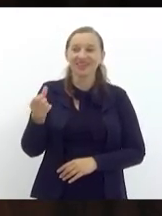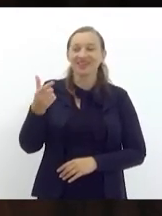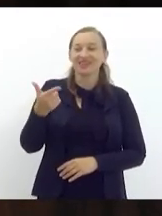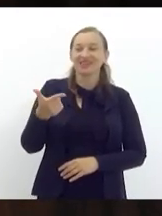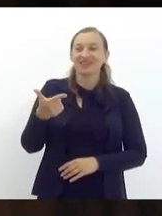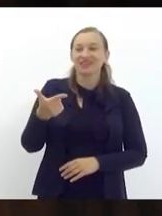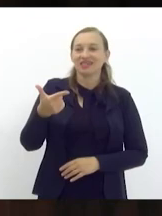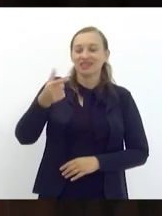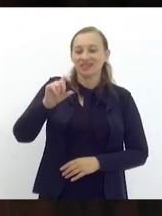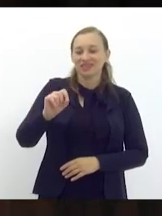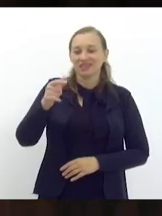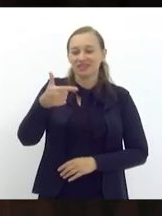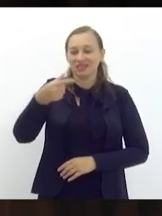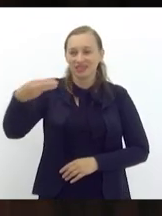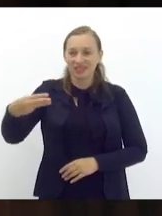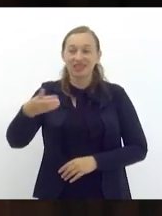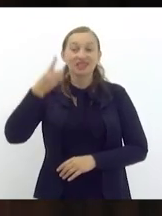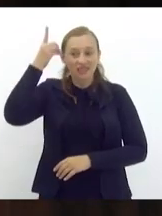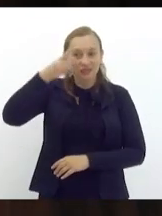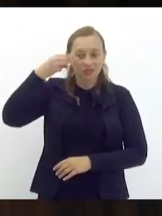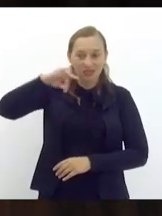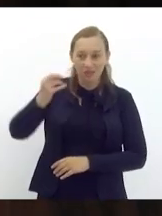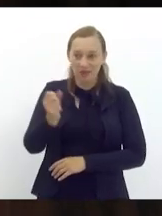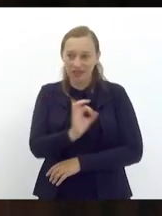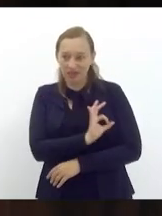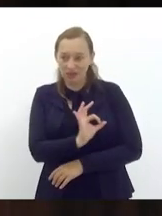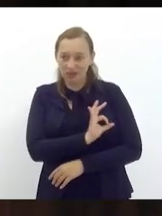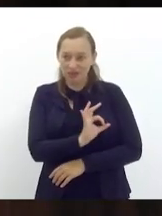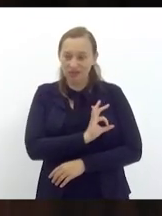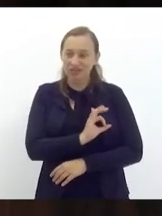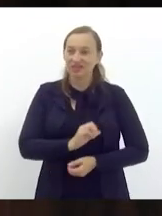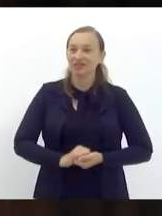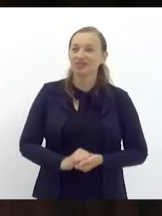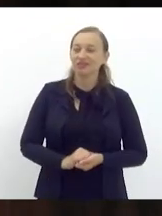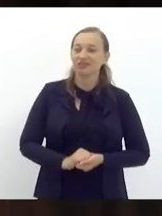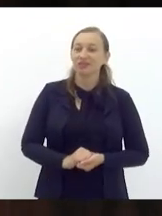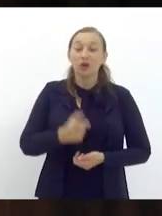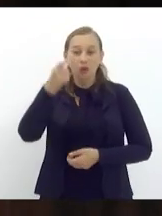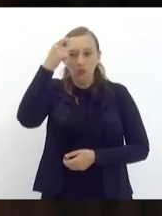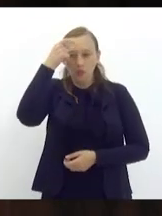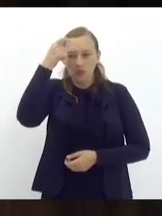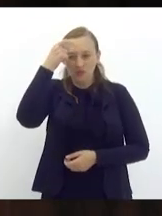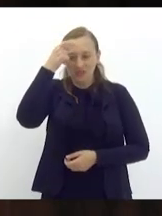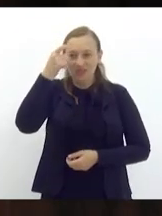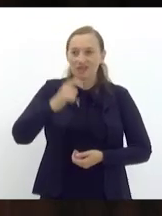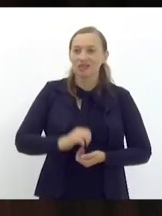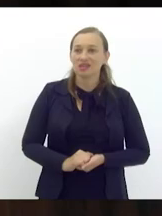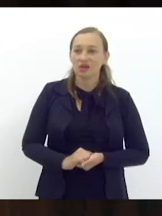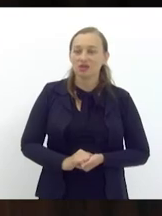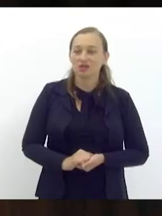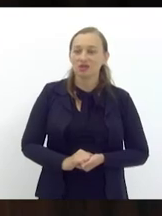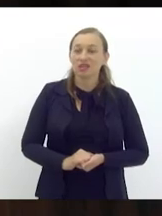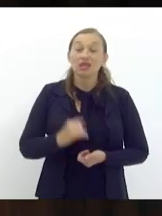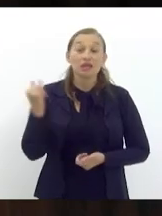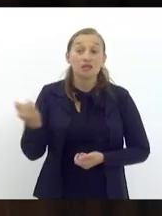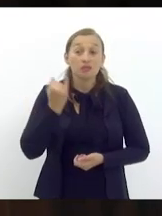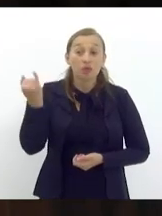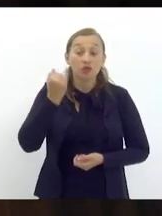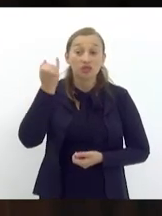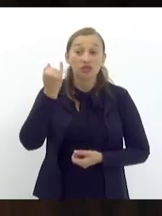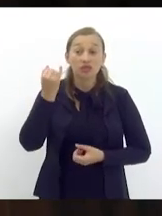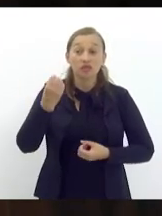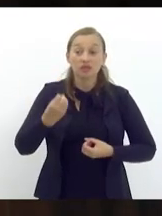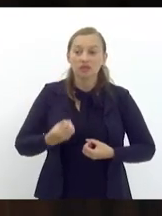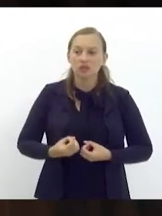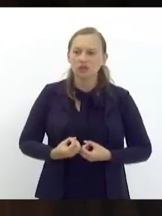autoria da deputada Marta Rocha que dispõe sobre a medida de conscientização a respeito da importância da doação